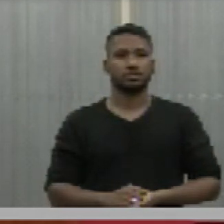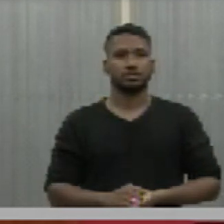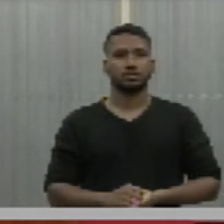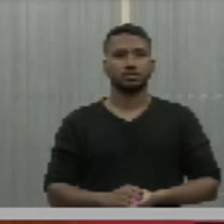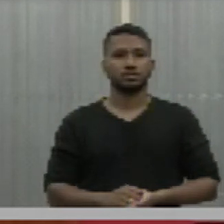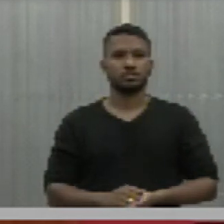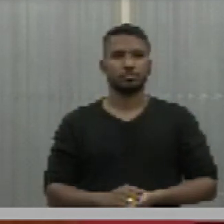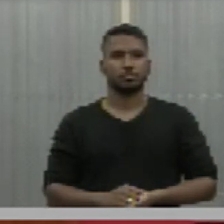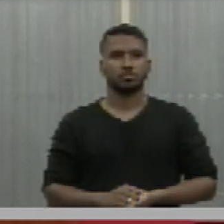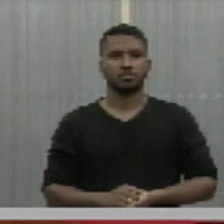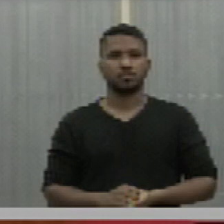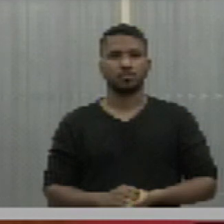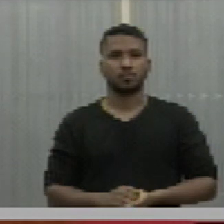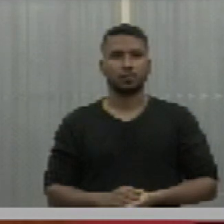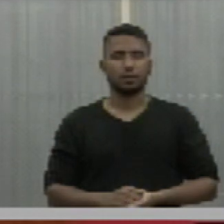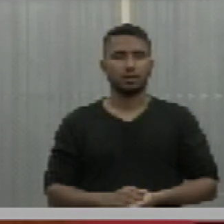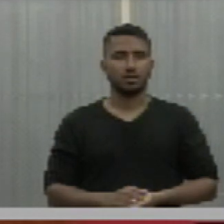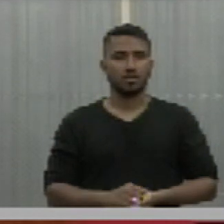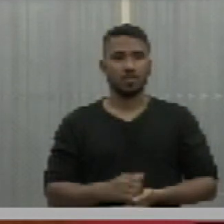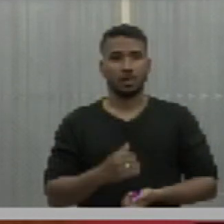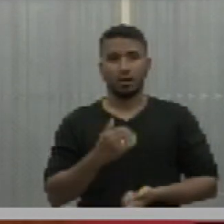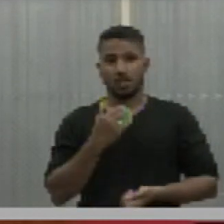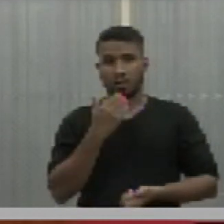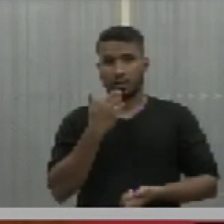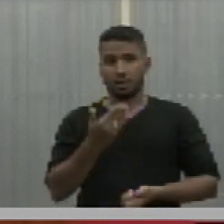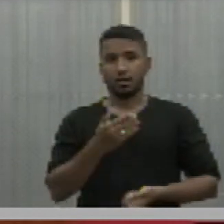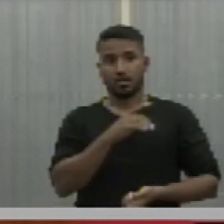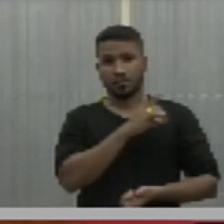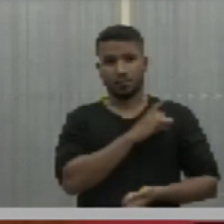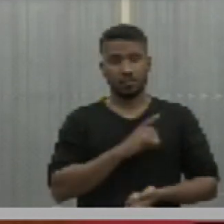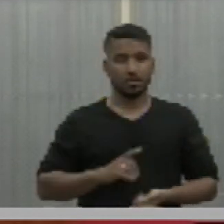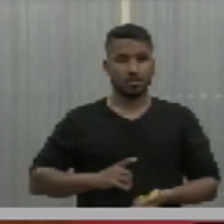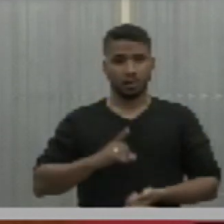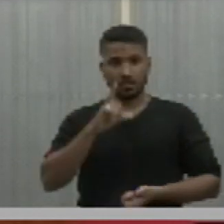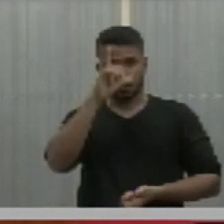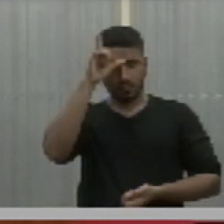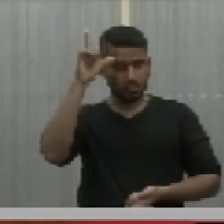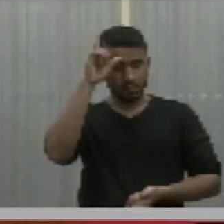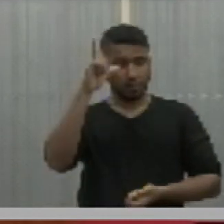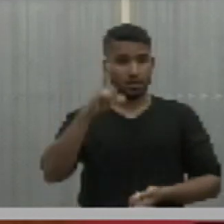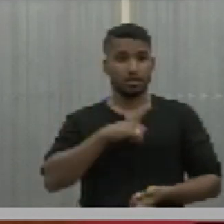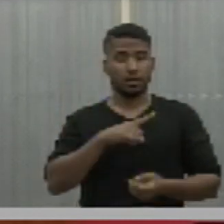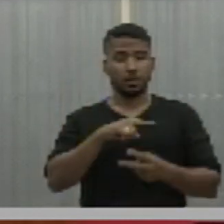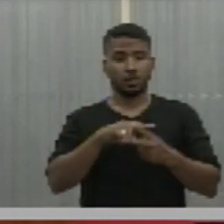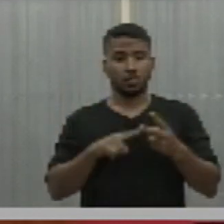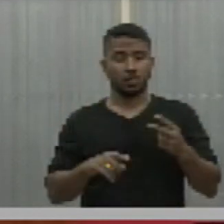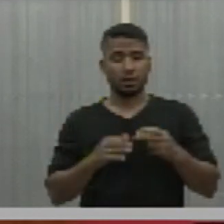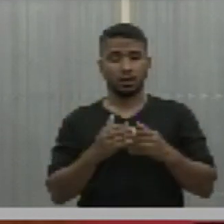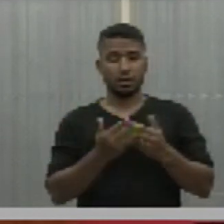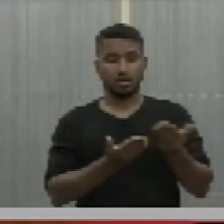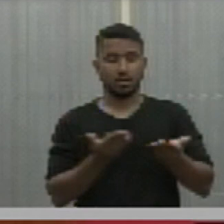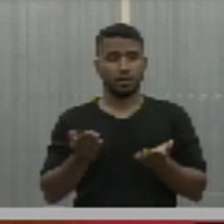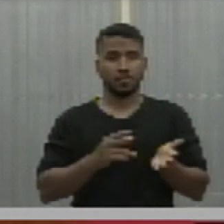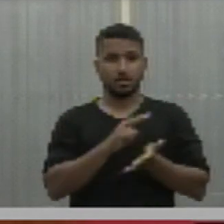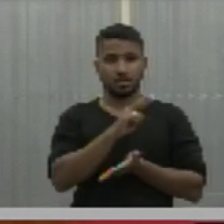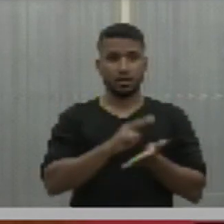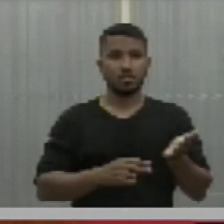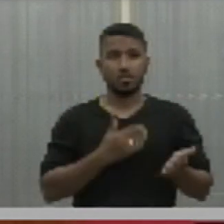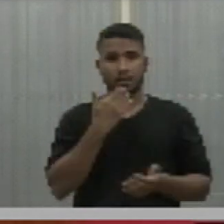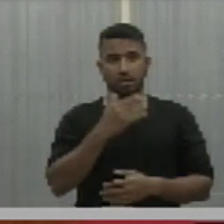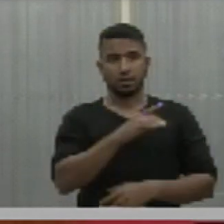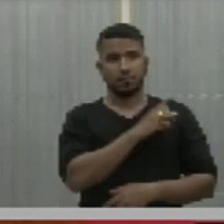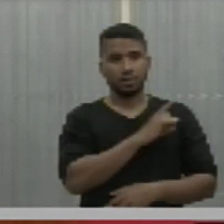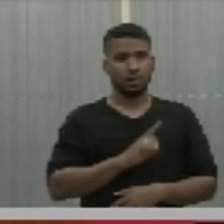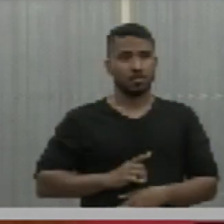Por solicitação do deputado Lima, temos aqui dois requerimentos a serem lidos. Solicito ao deputado Felipe